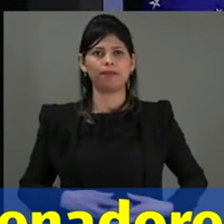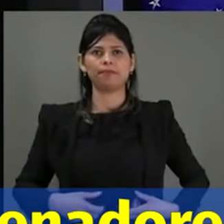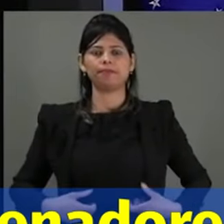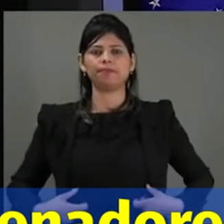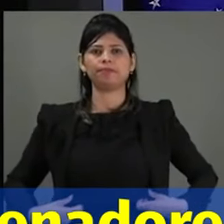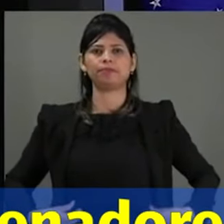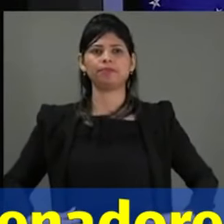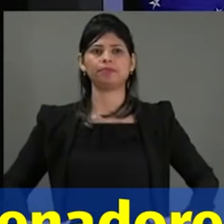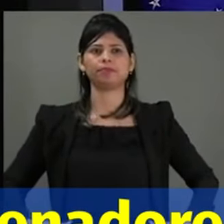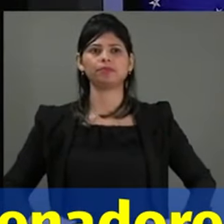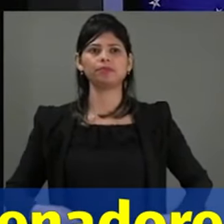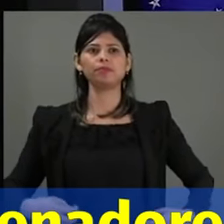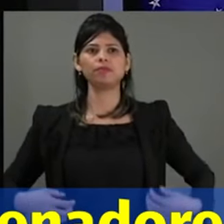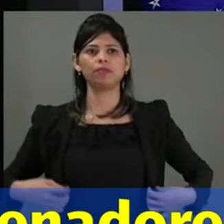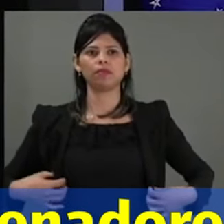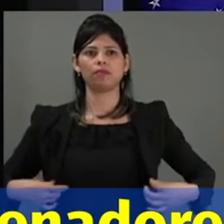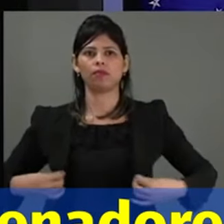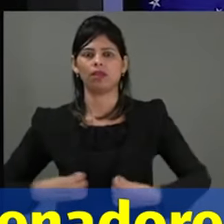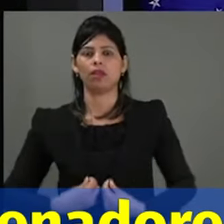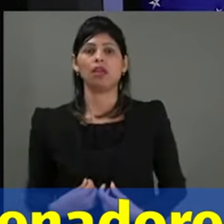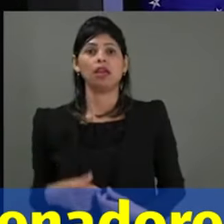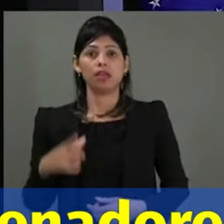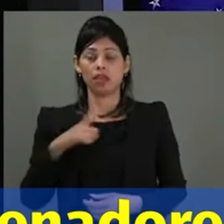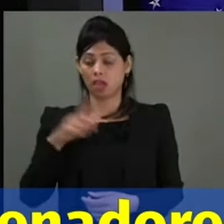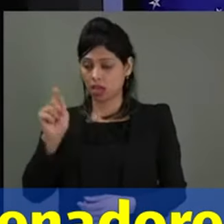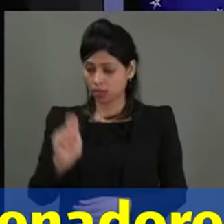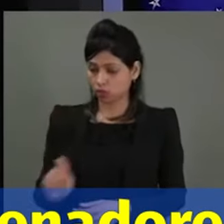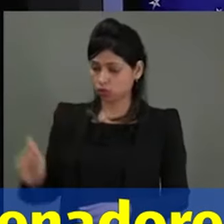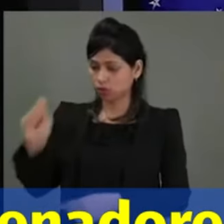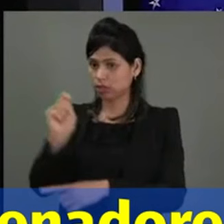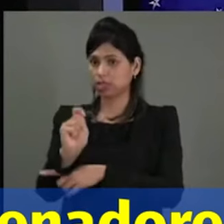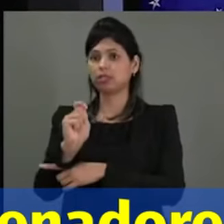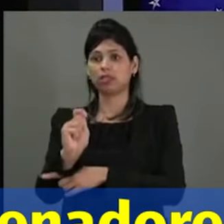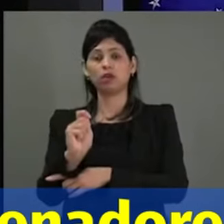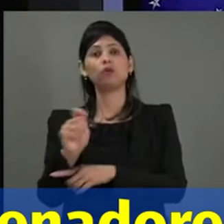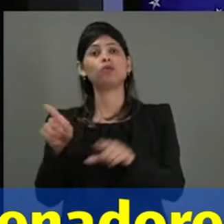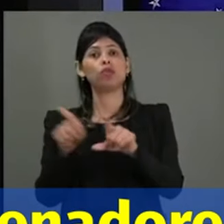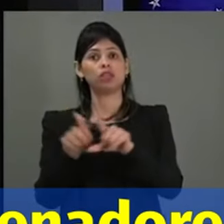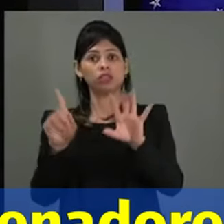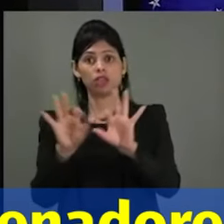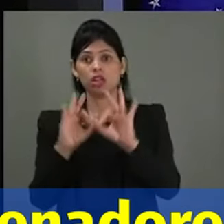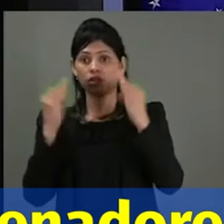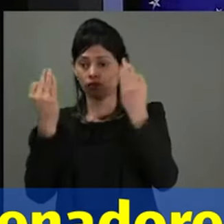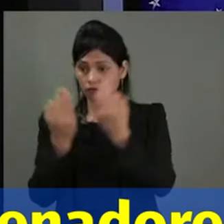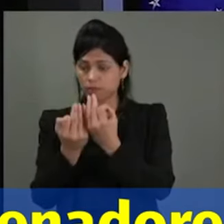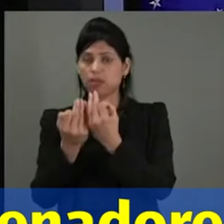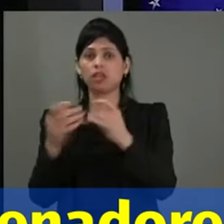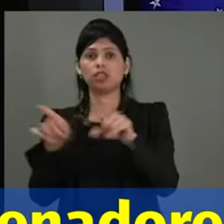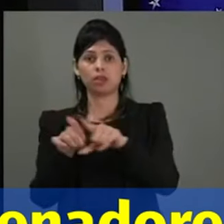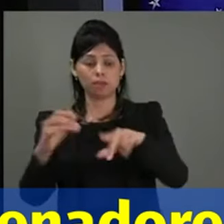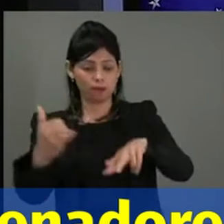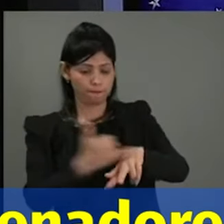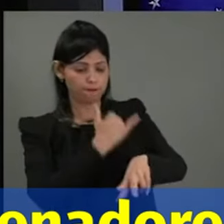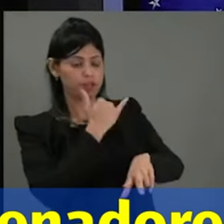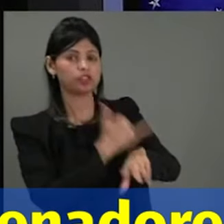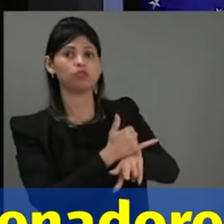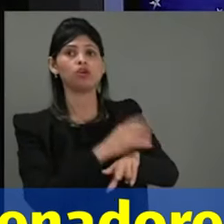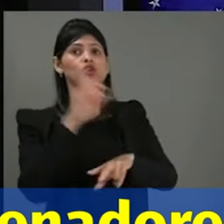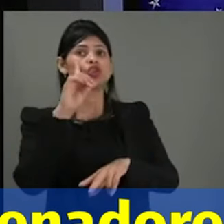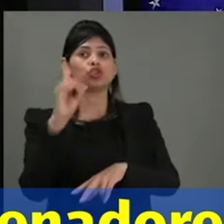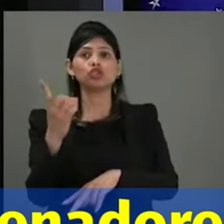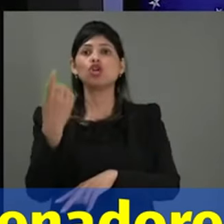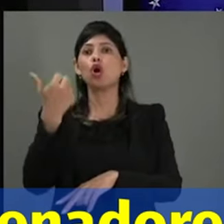Segundo a Associação dos Familiares e Vítimas, do 8 de janeiro, já são 23 os presos